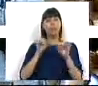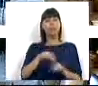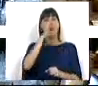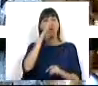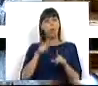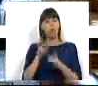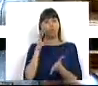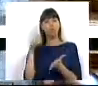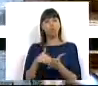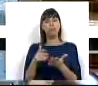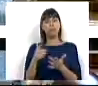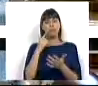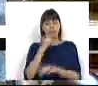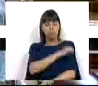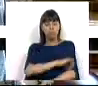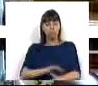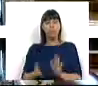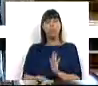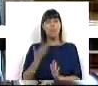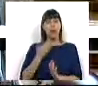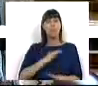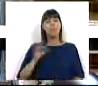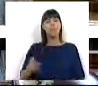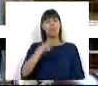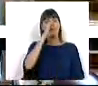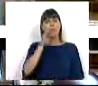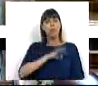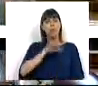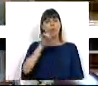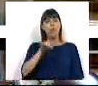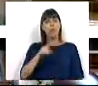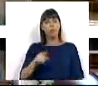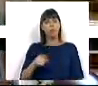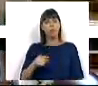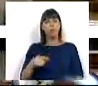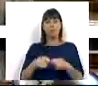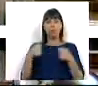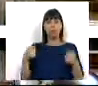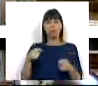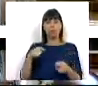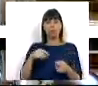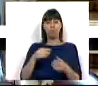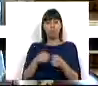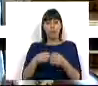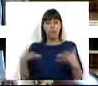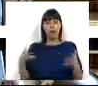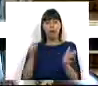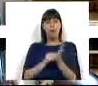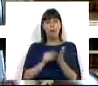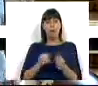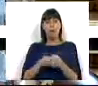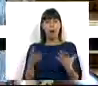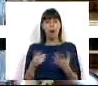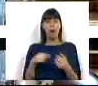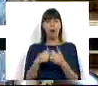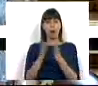Governo resultaram no maior empobrecimento. Sr. Primeiro-Ministro, os senhores alargaram a Bolsa de Pobreza e, depois,